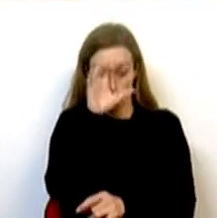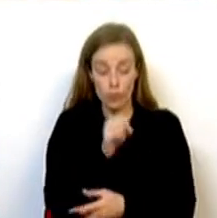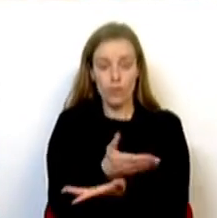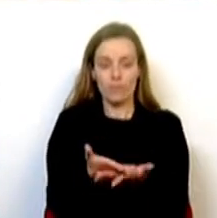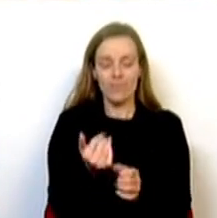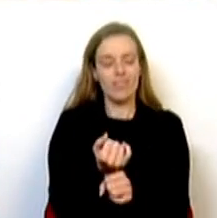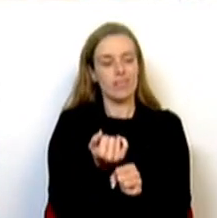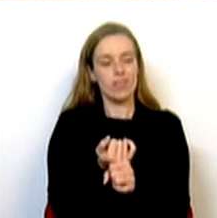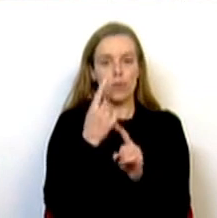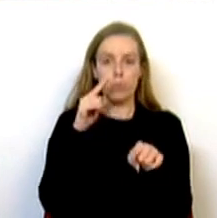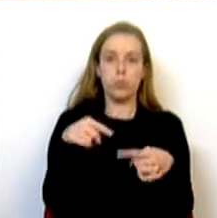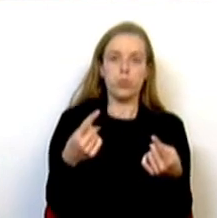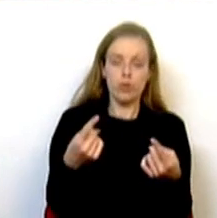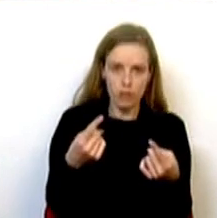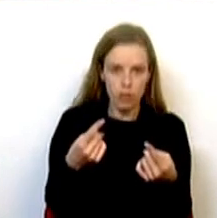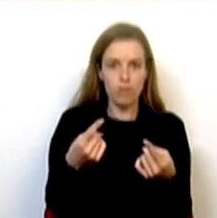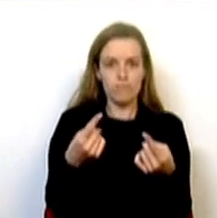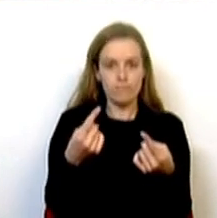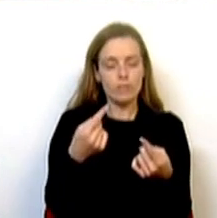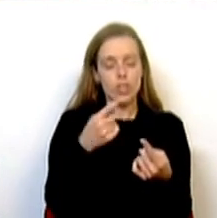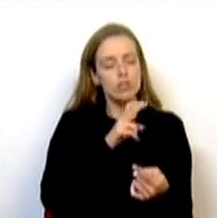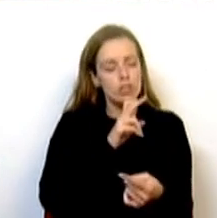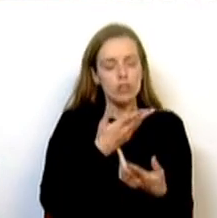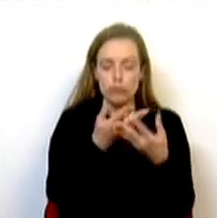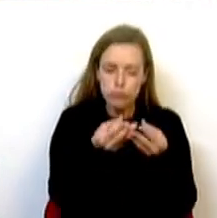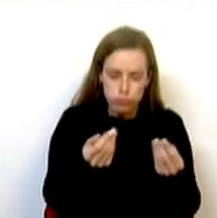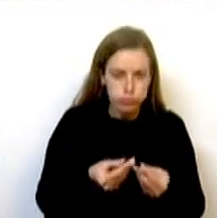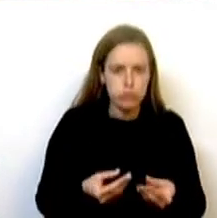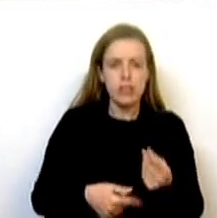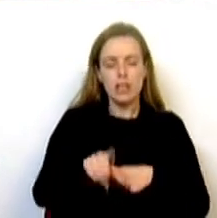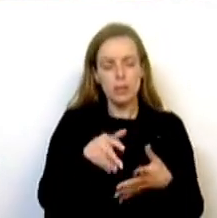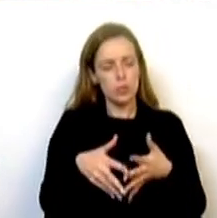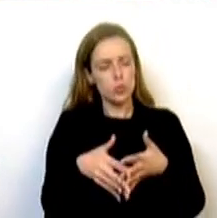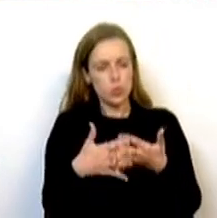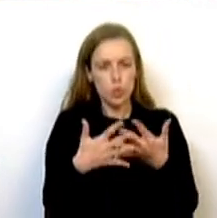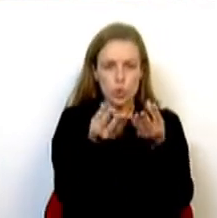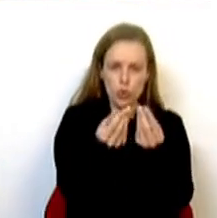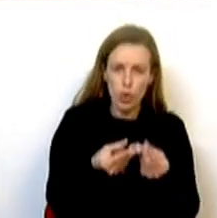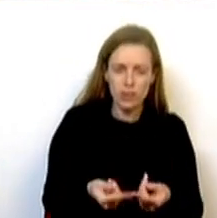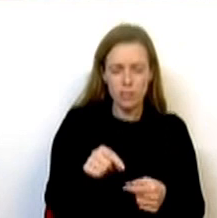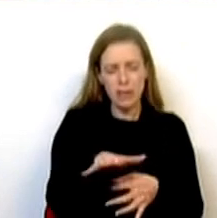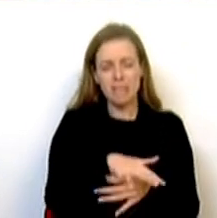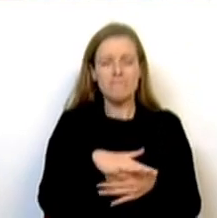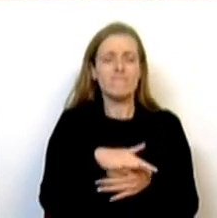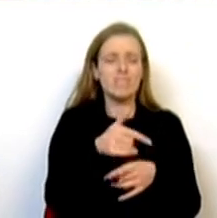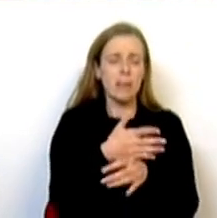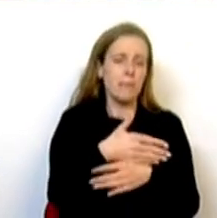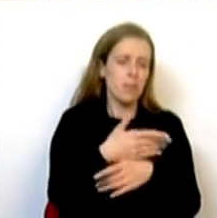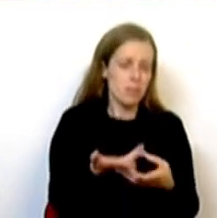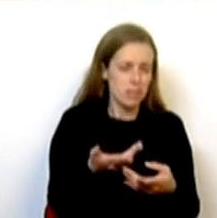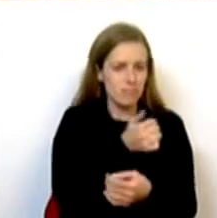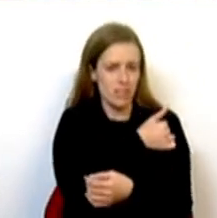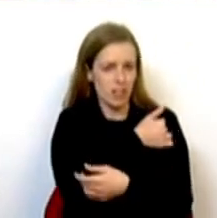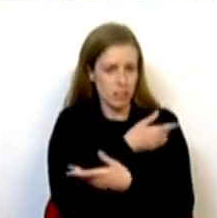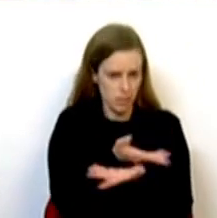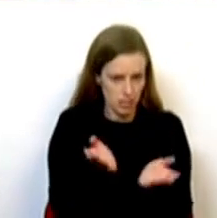circunstância, para a conjuntura, mas também para resolvermos alguns problemas estruturais do setor da habitação. O Governo